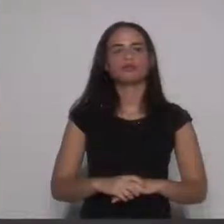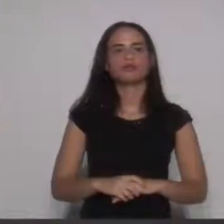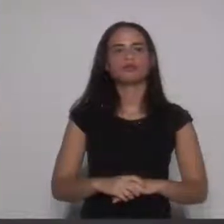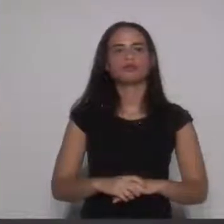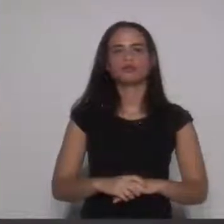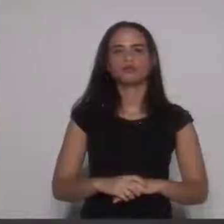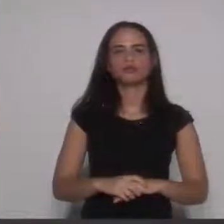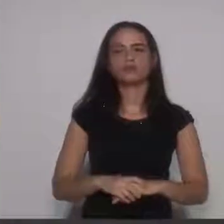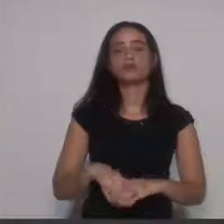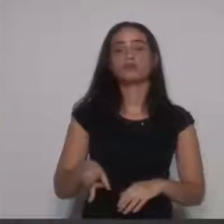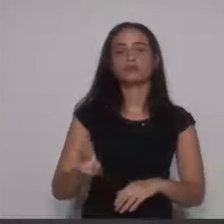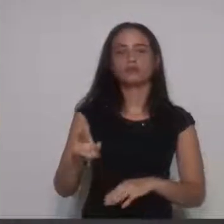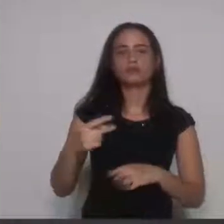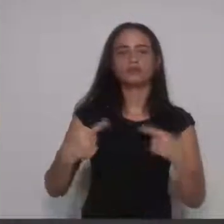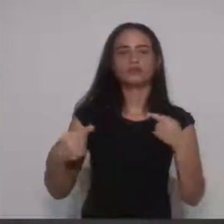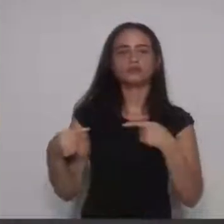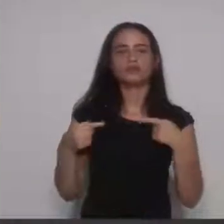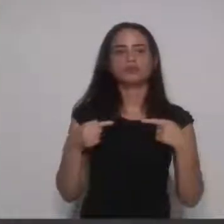Continua a discussão.